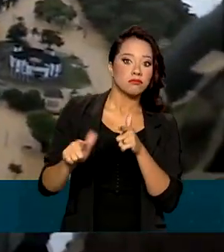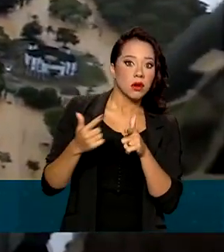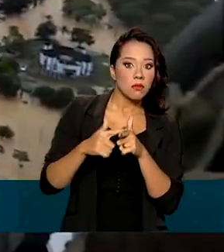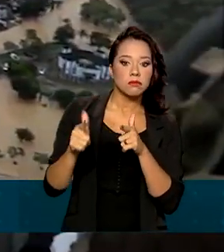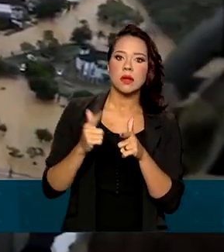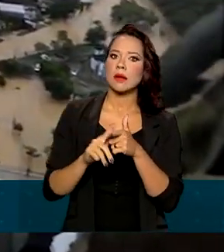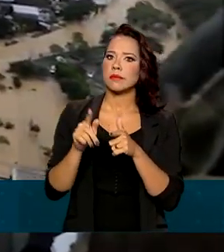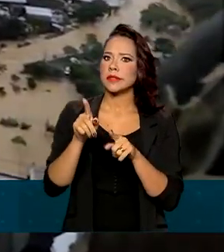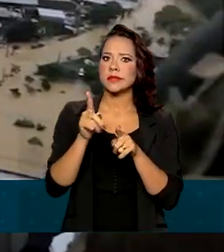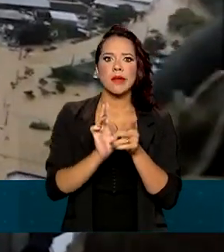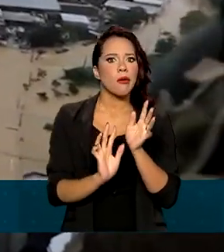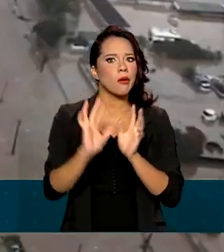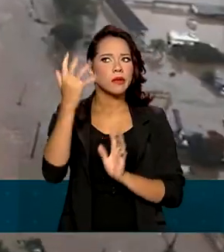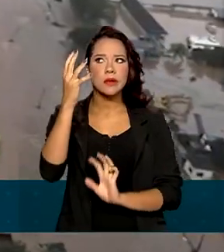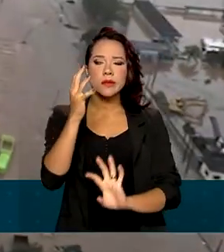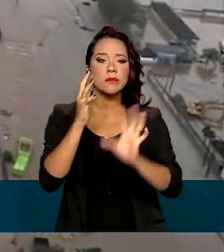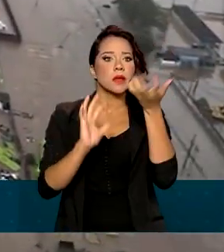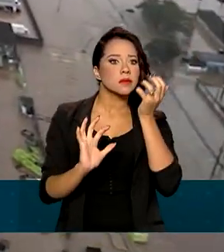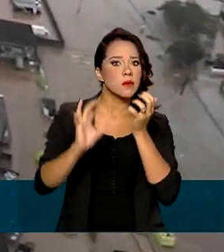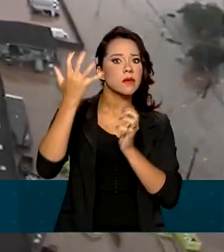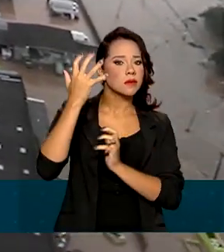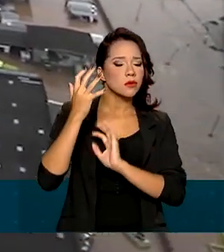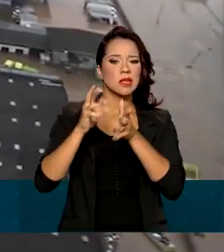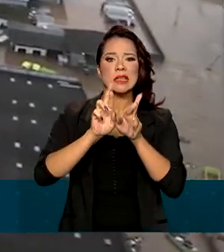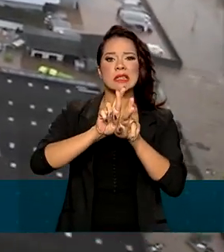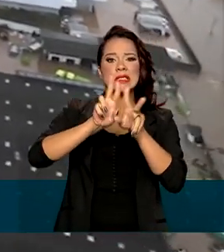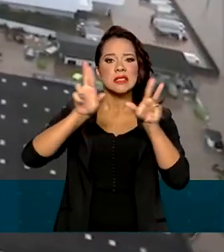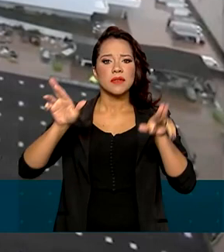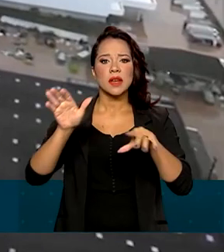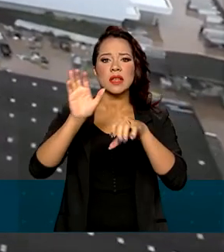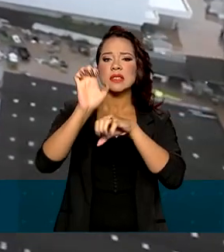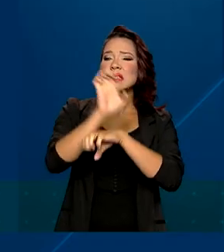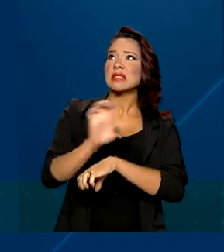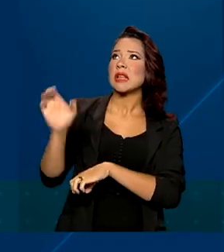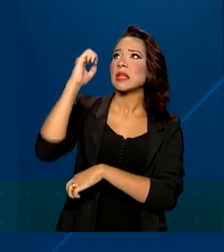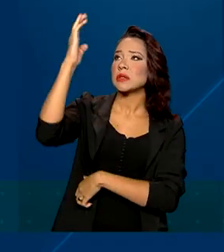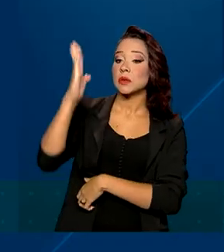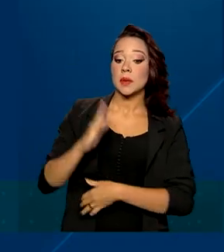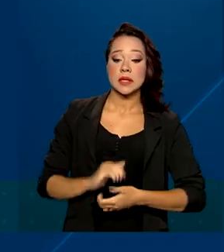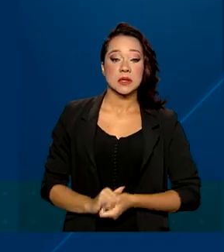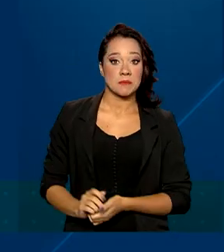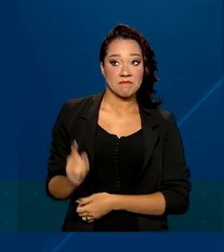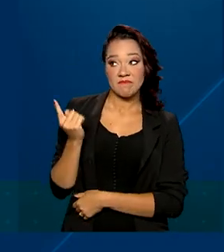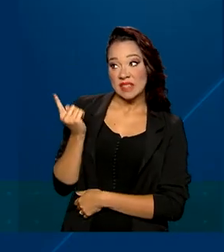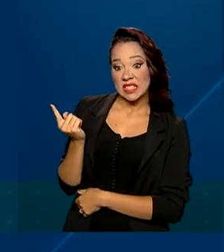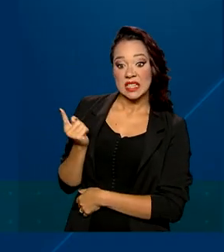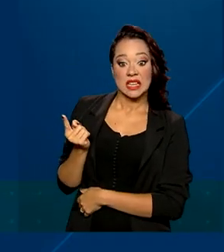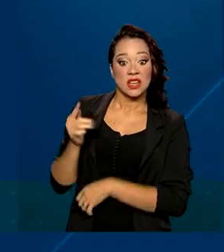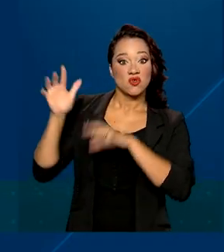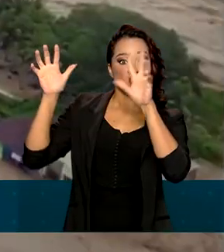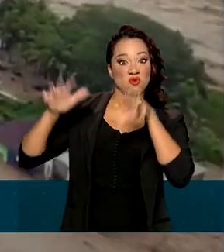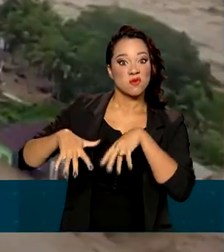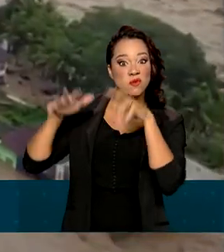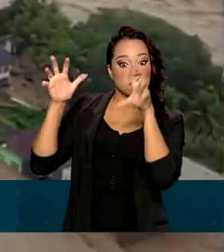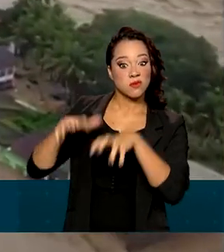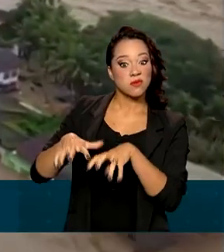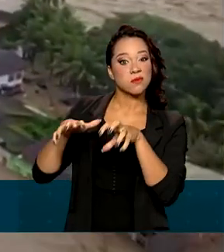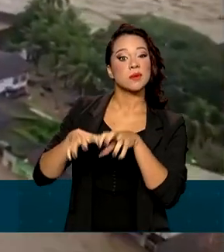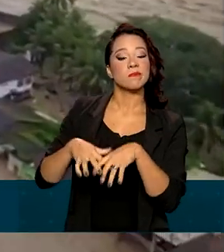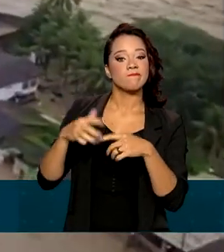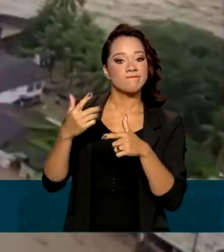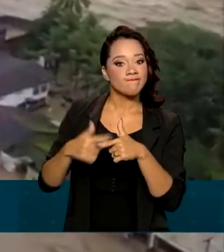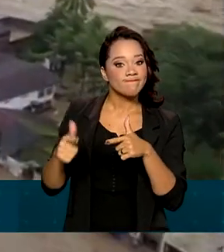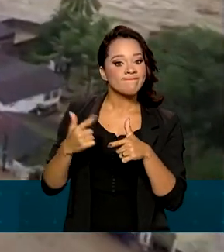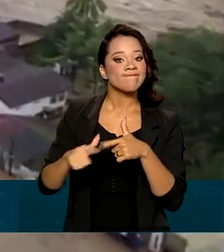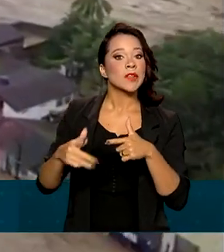cíclicos que ocorrem com frequência em várias partes do país. Aqui, cenas da chuva que castigou